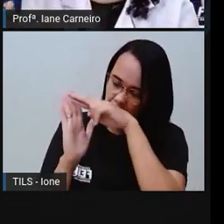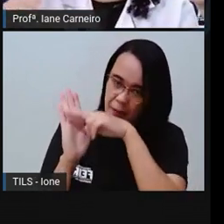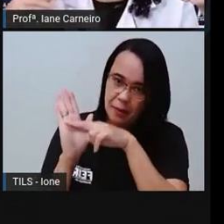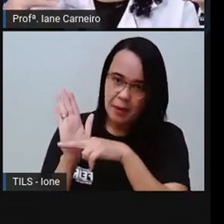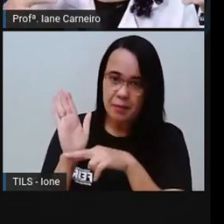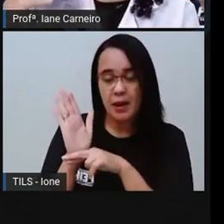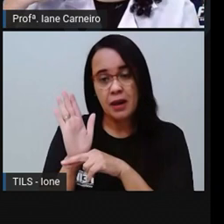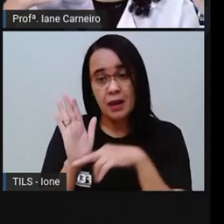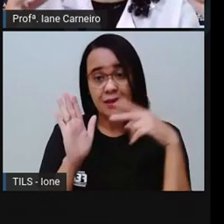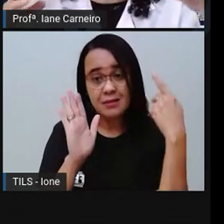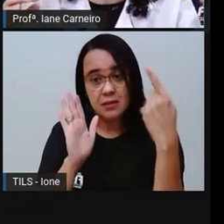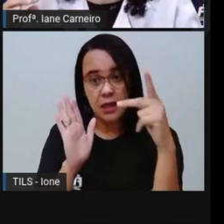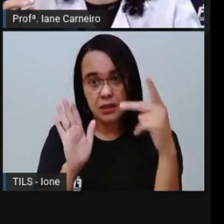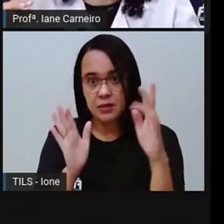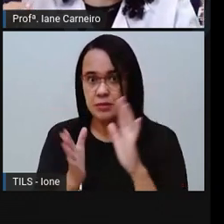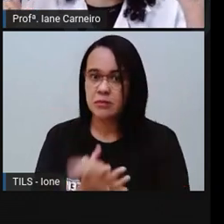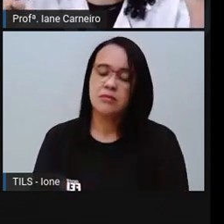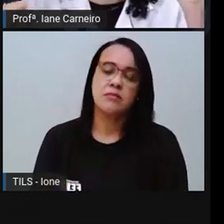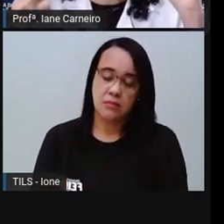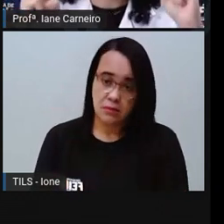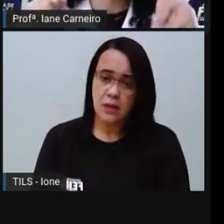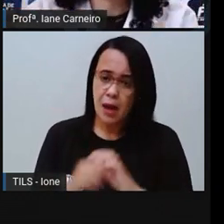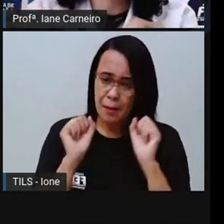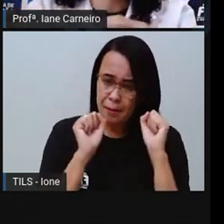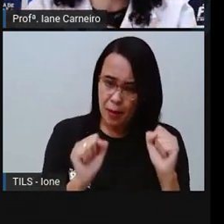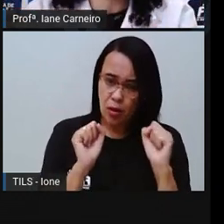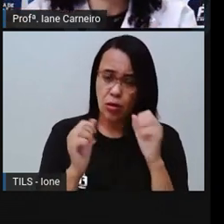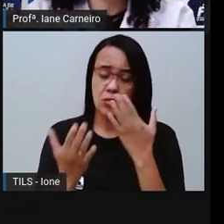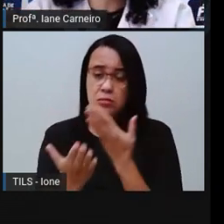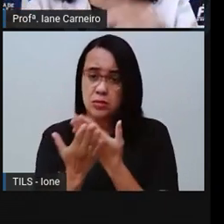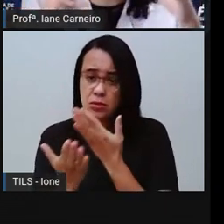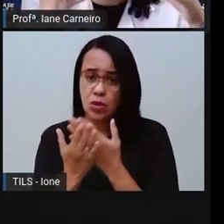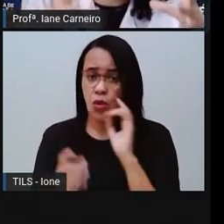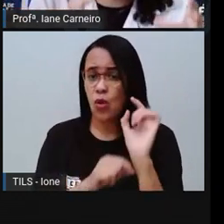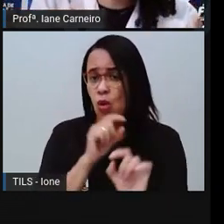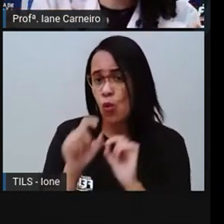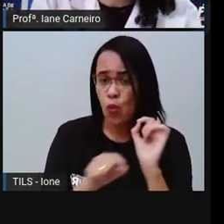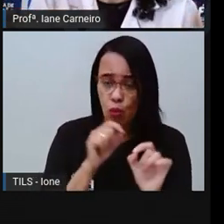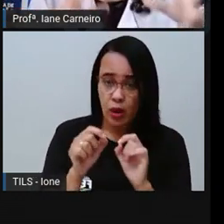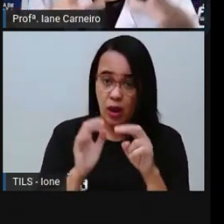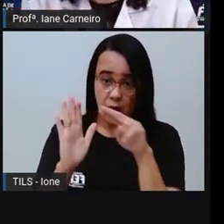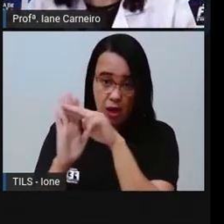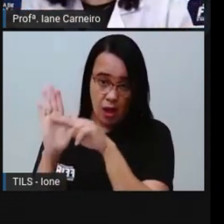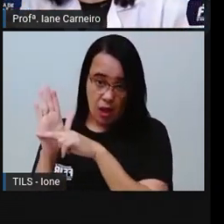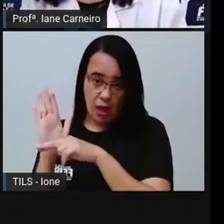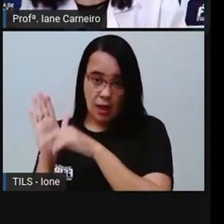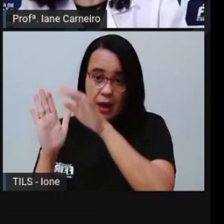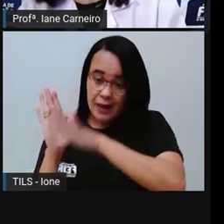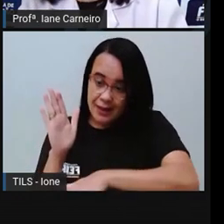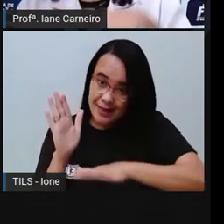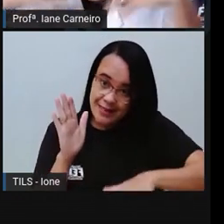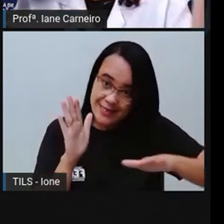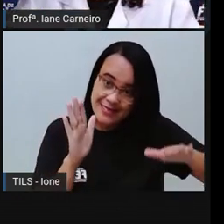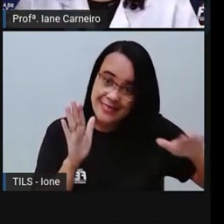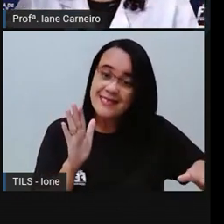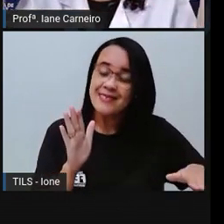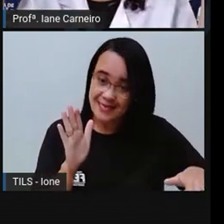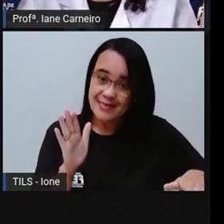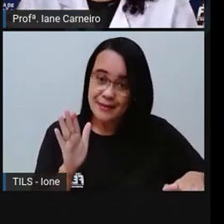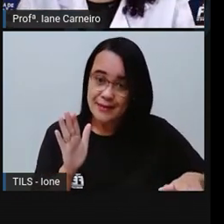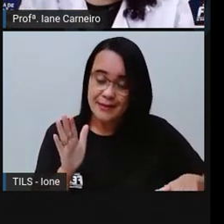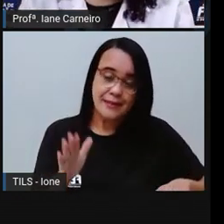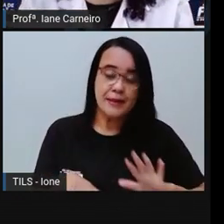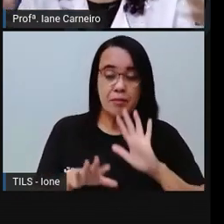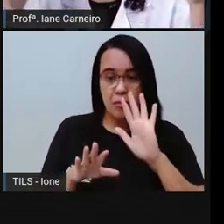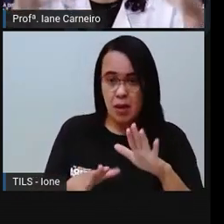né? Posso ser que uma escola, por exemplo, das crianças pequenininhas tenham regras para crianças pequenininhas. E uma escola para